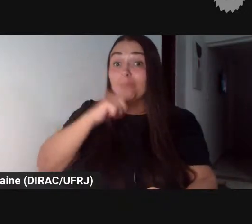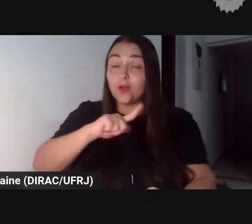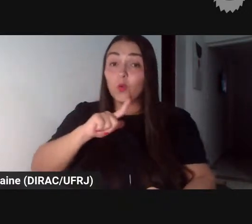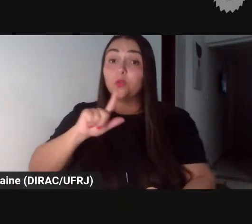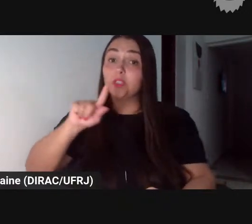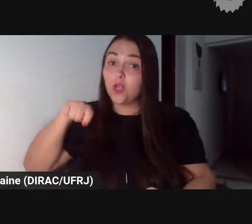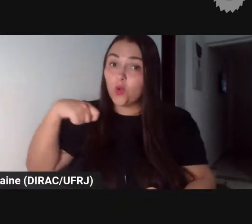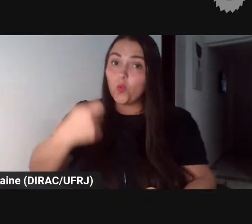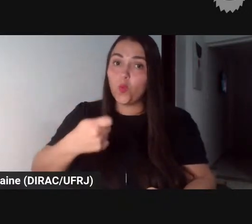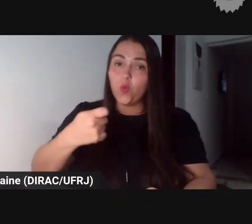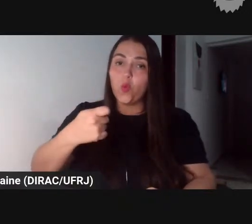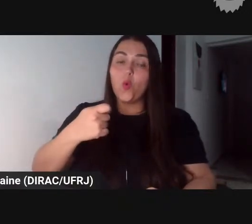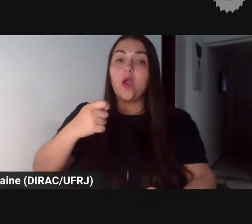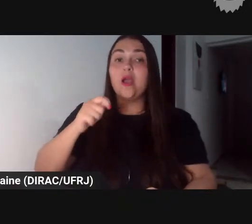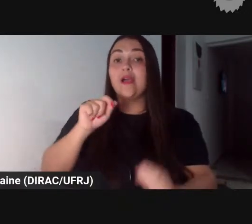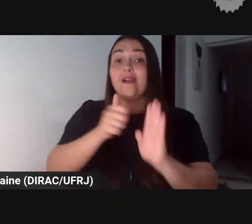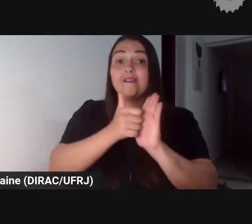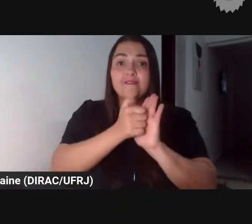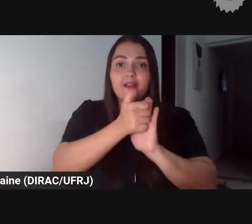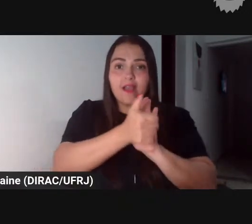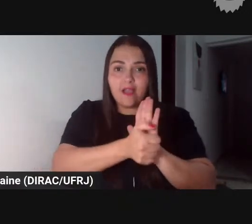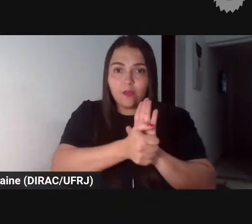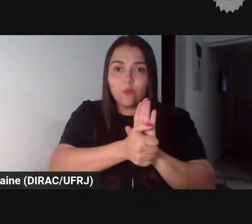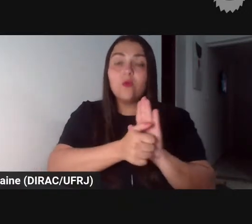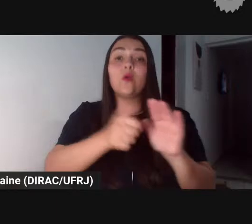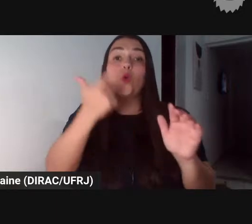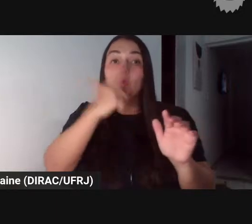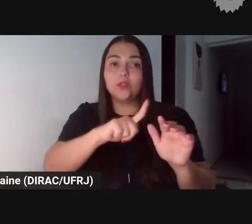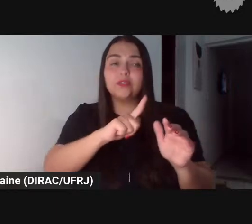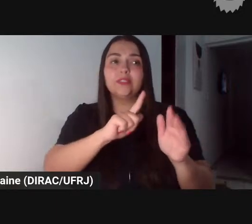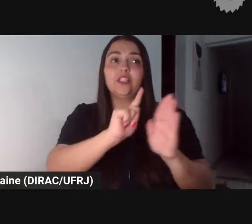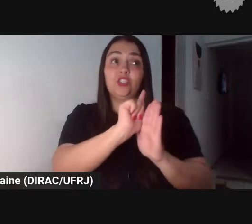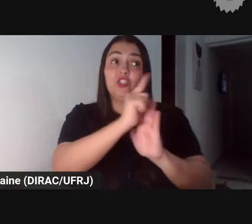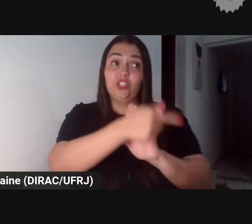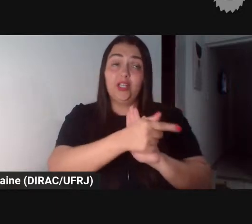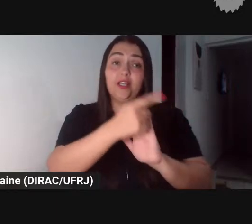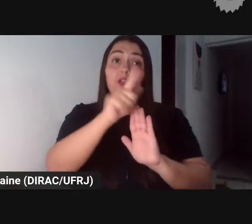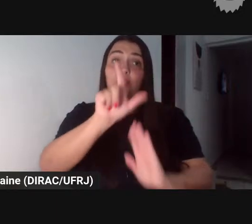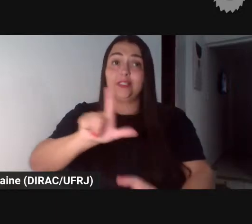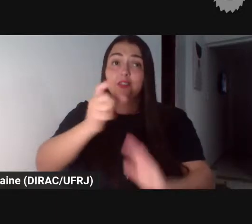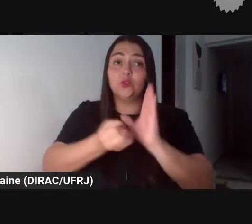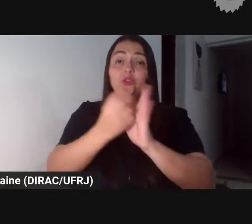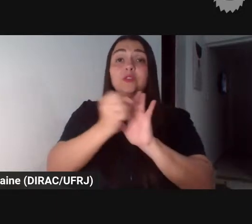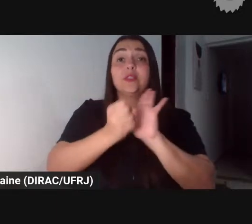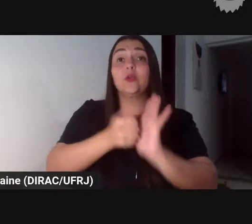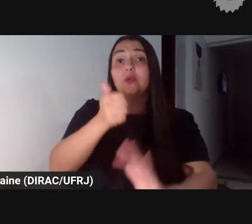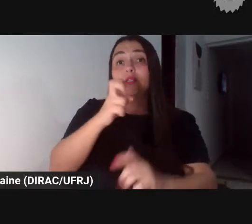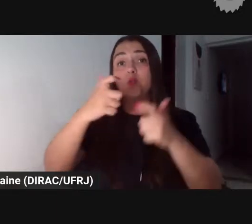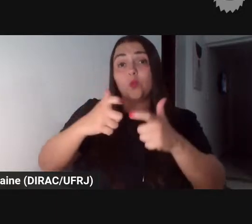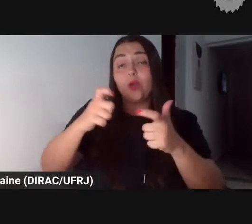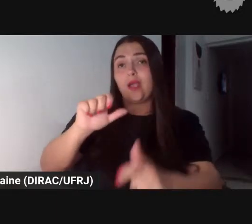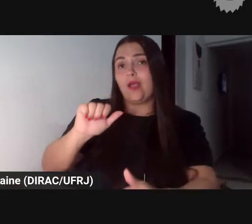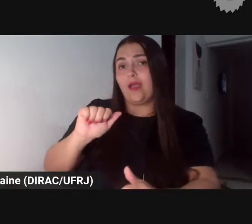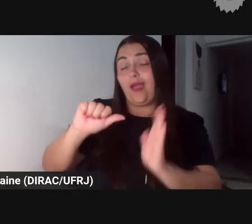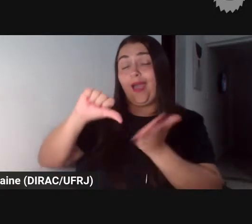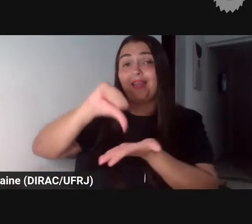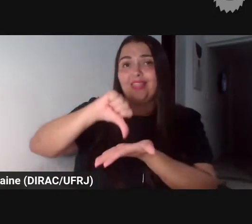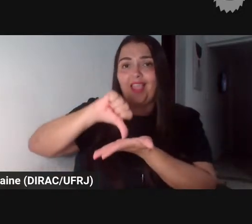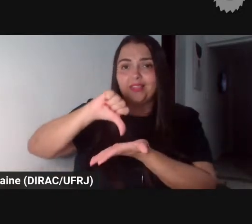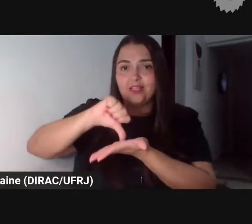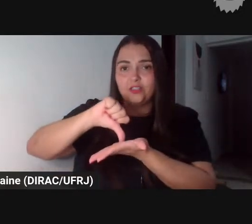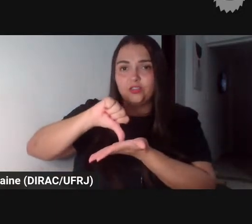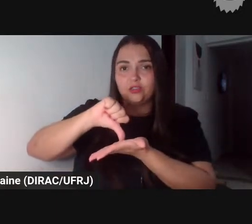tornar gênero literário surgem no século quinto em Atenas durante a experiência democrática